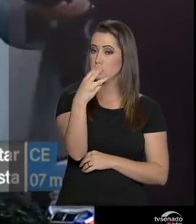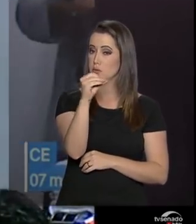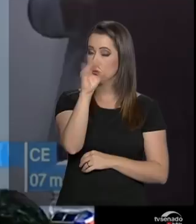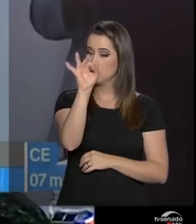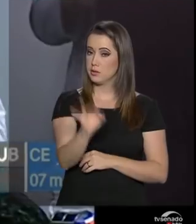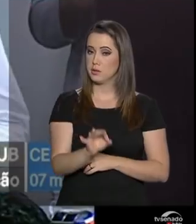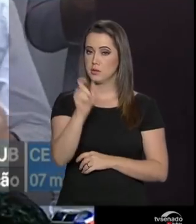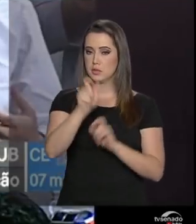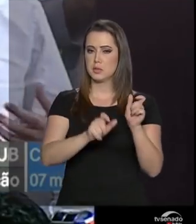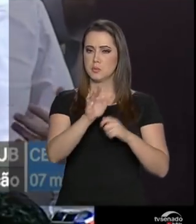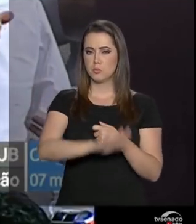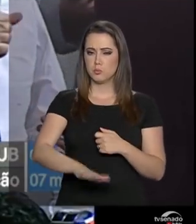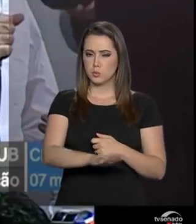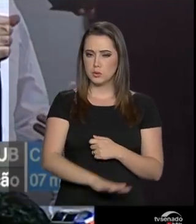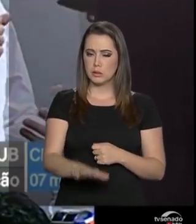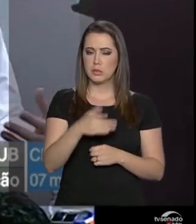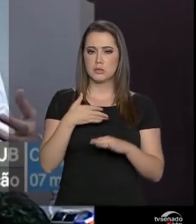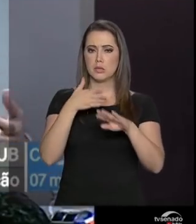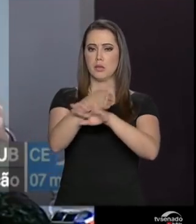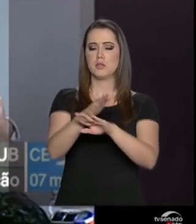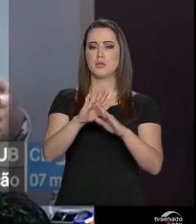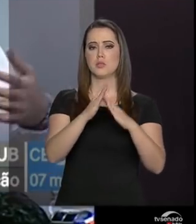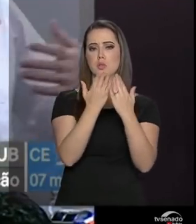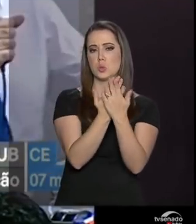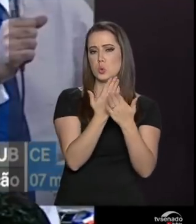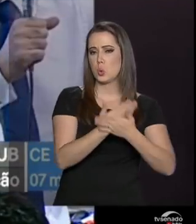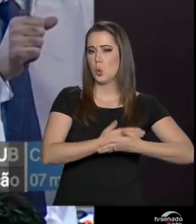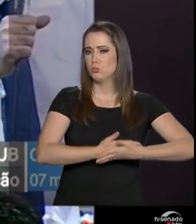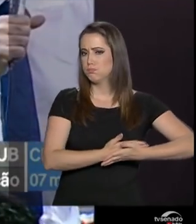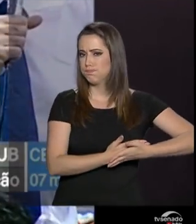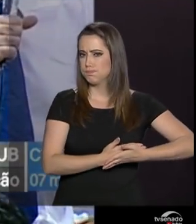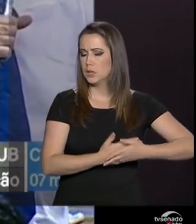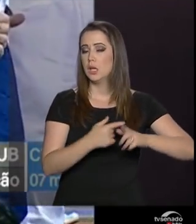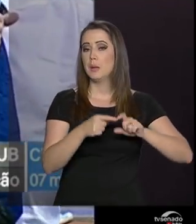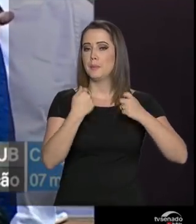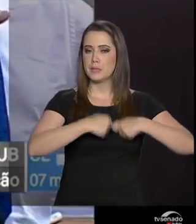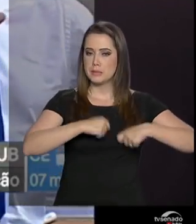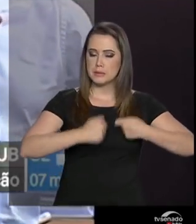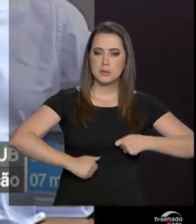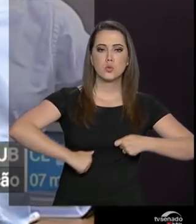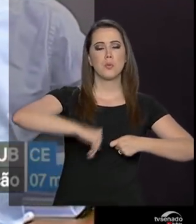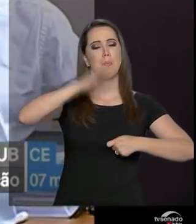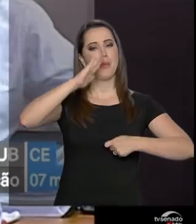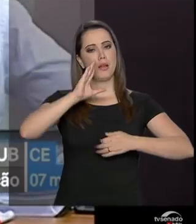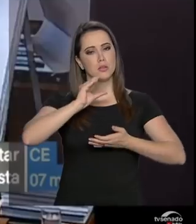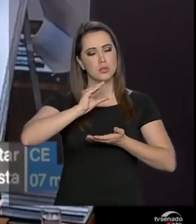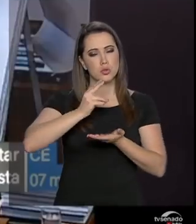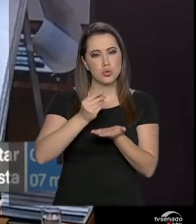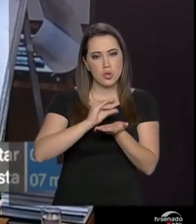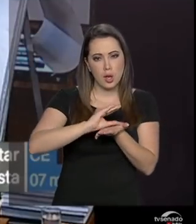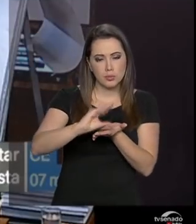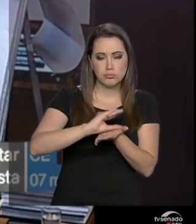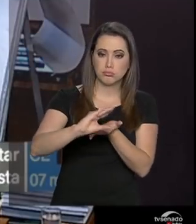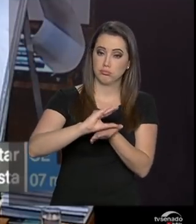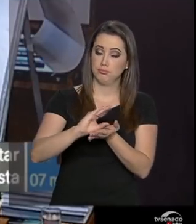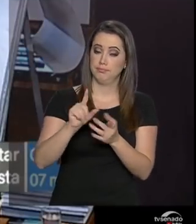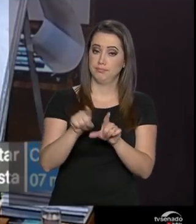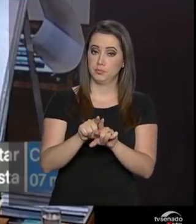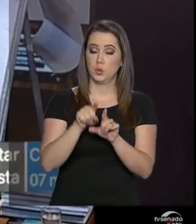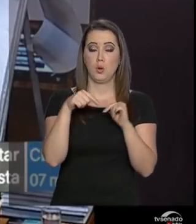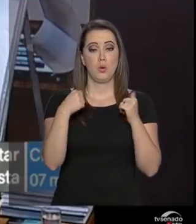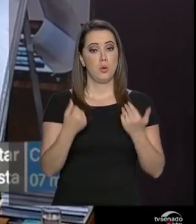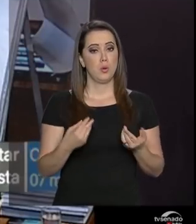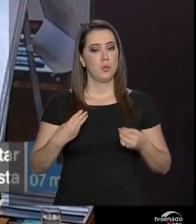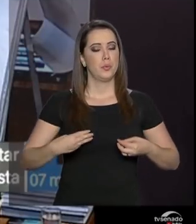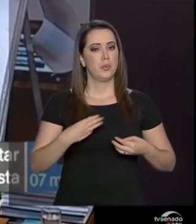dos brasileirinhos têm acesso a creches, um setor que necessita de mais investimentos. Segundo o ministro,